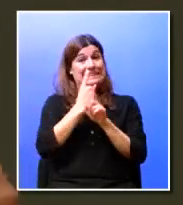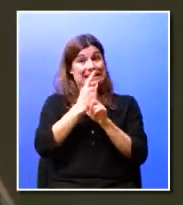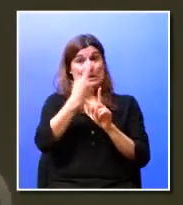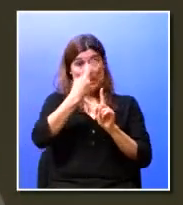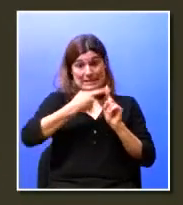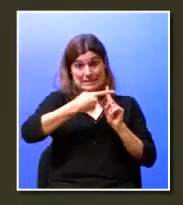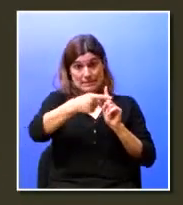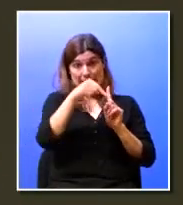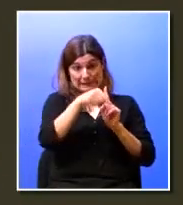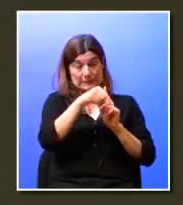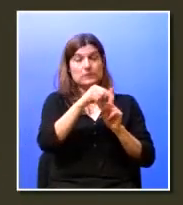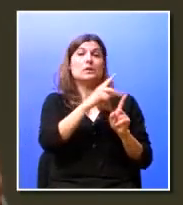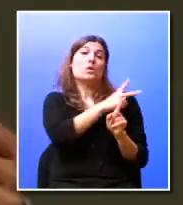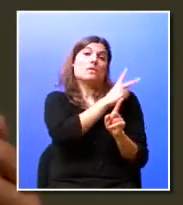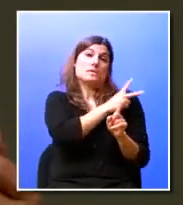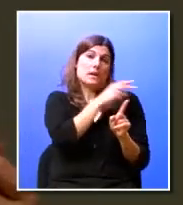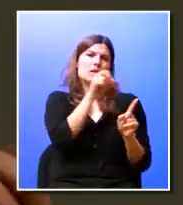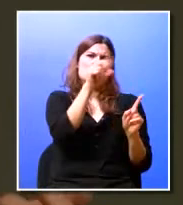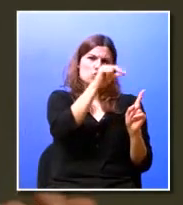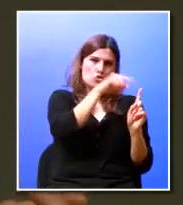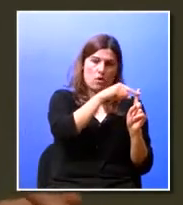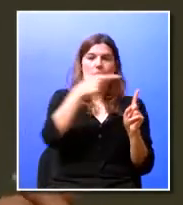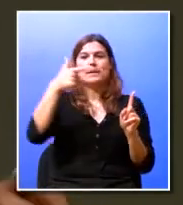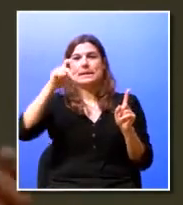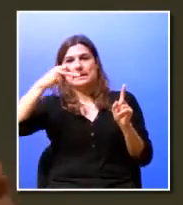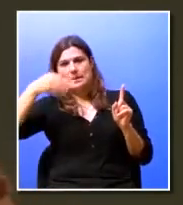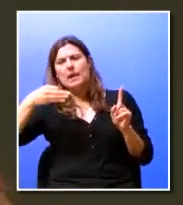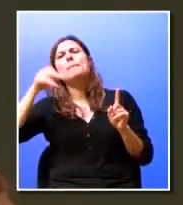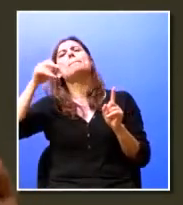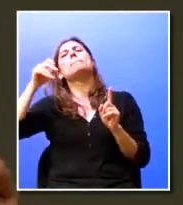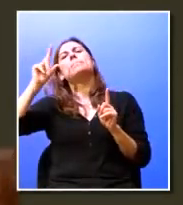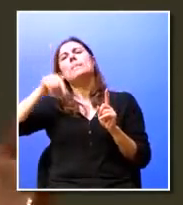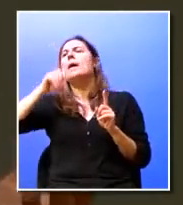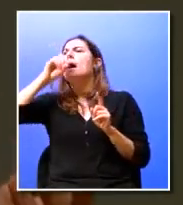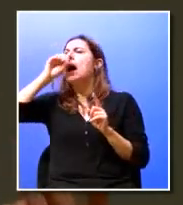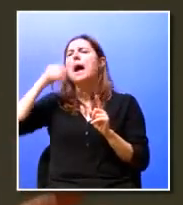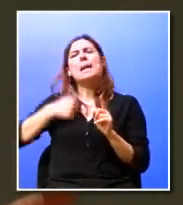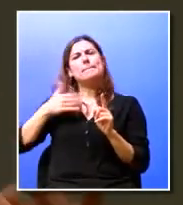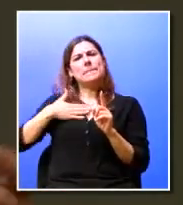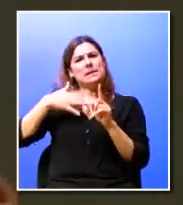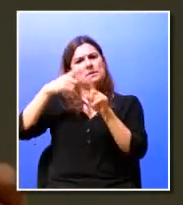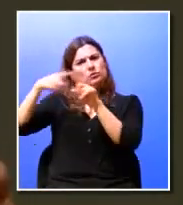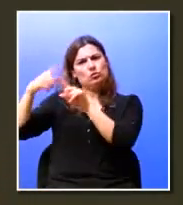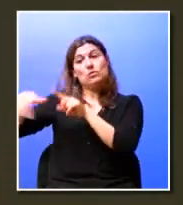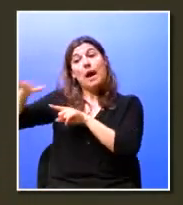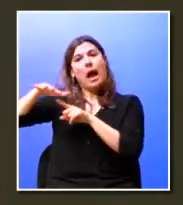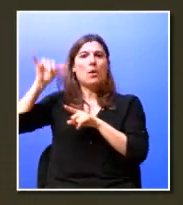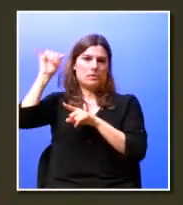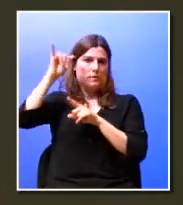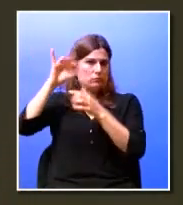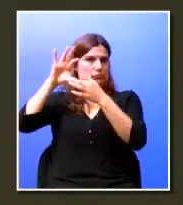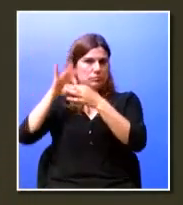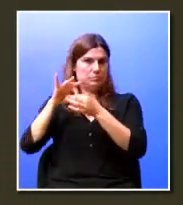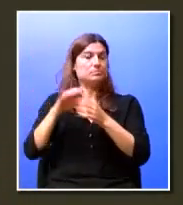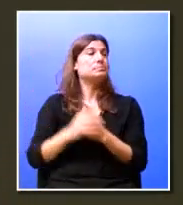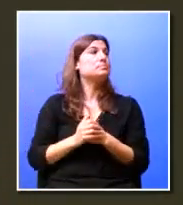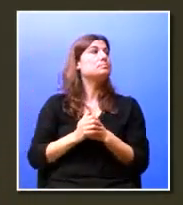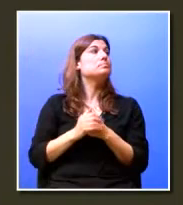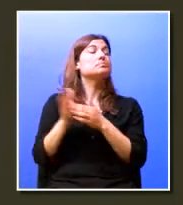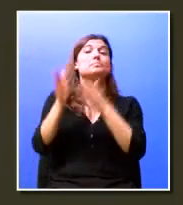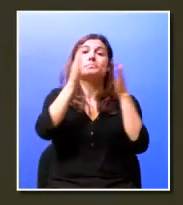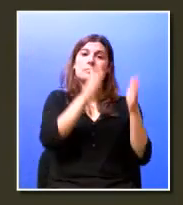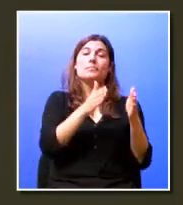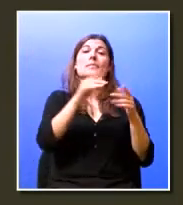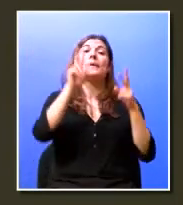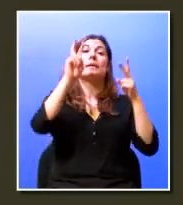estiveram entre a Universidade Nova, a TAP e outras empresas do meio da indústria aeronáutica. Passando para o